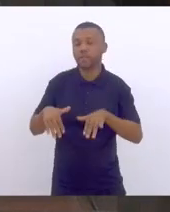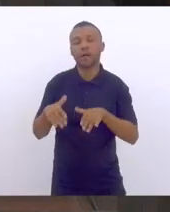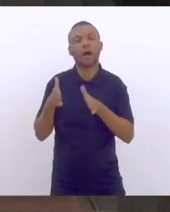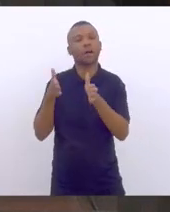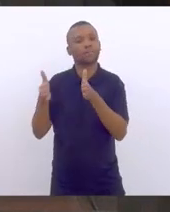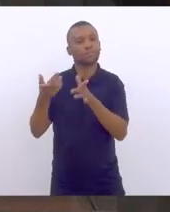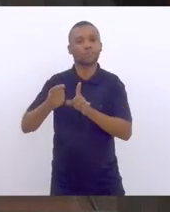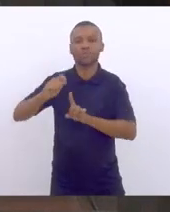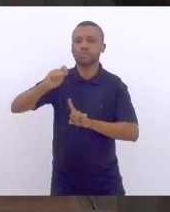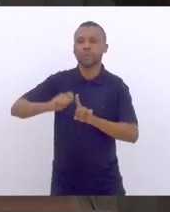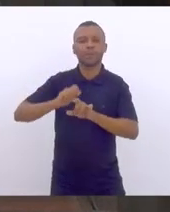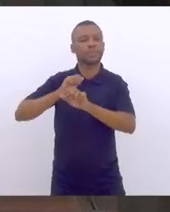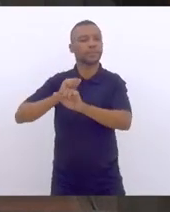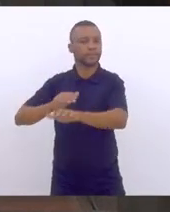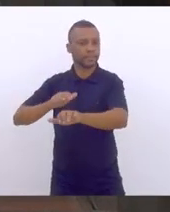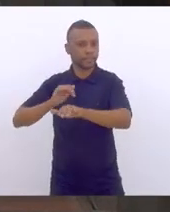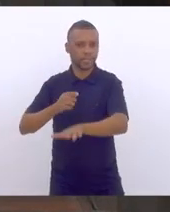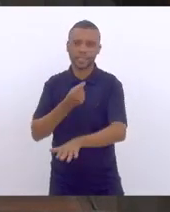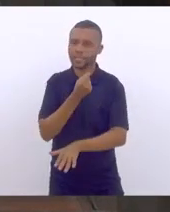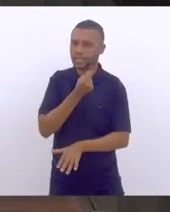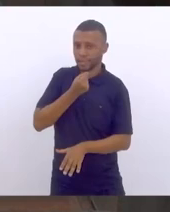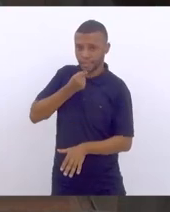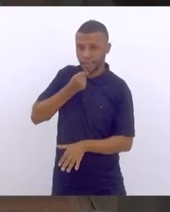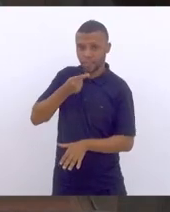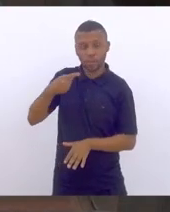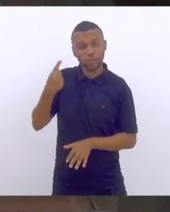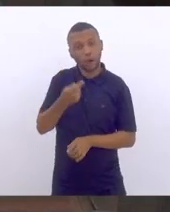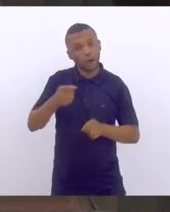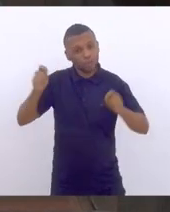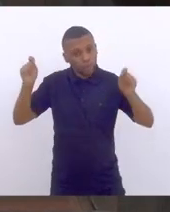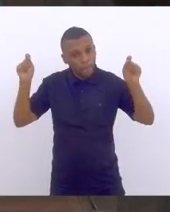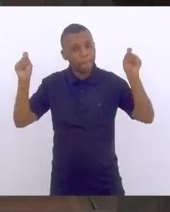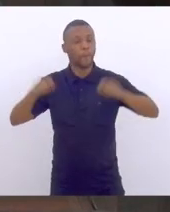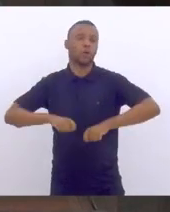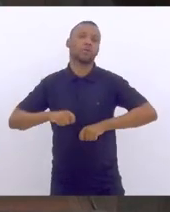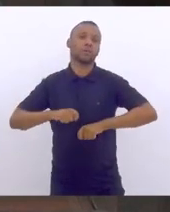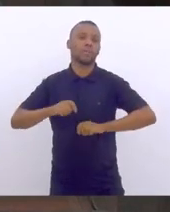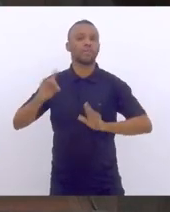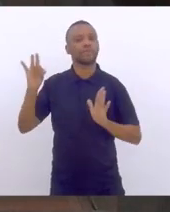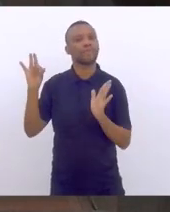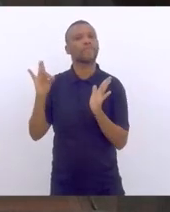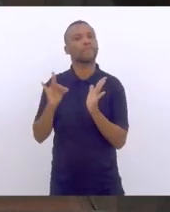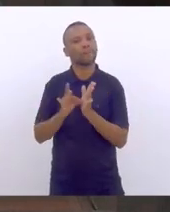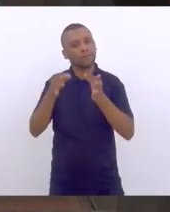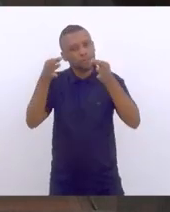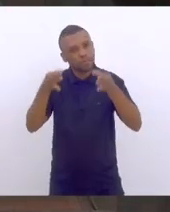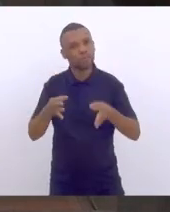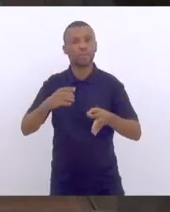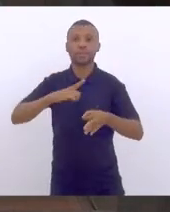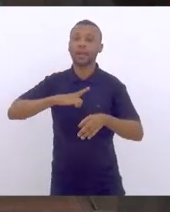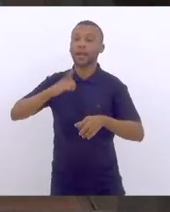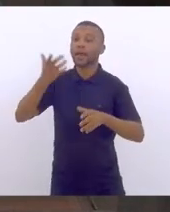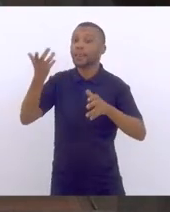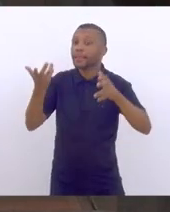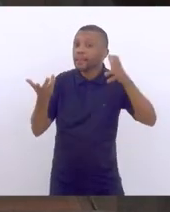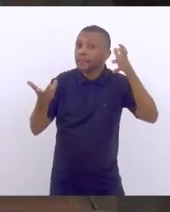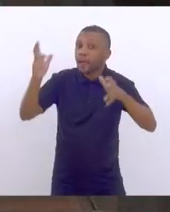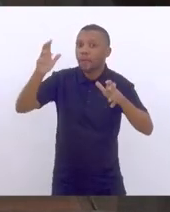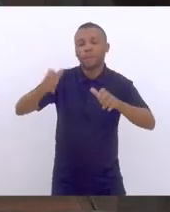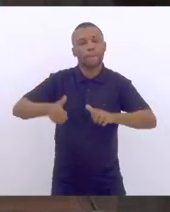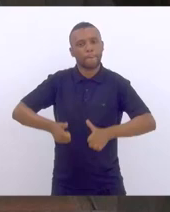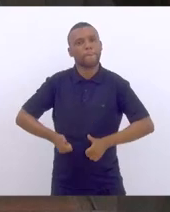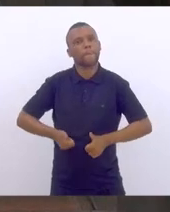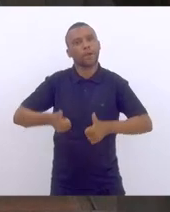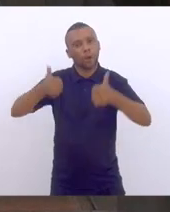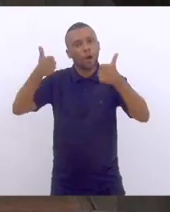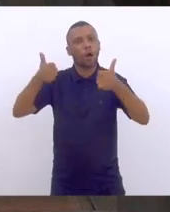nós possamos realmente ter melhores tempos para o